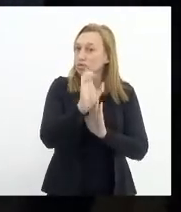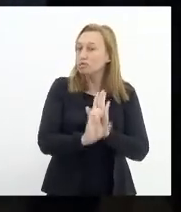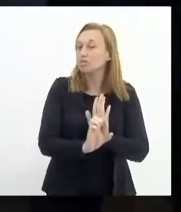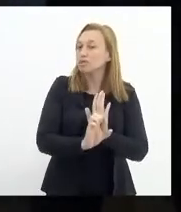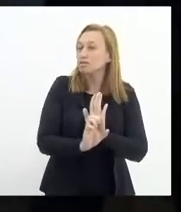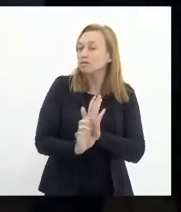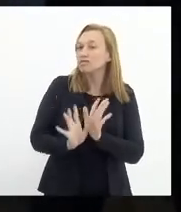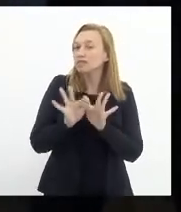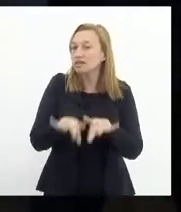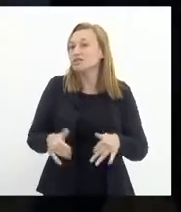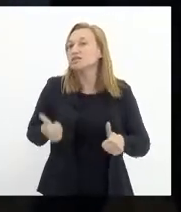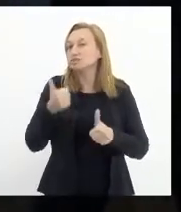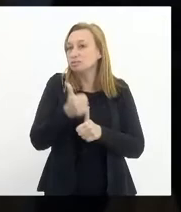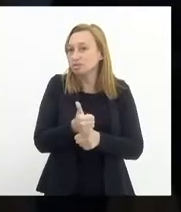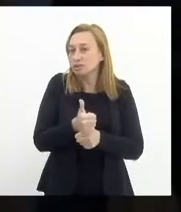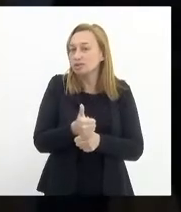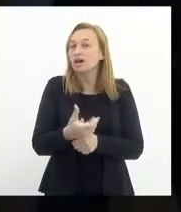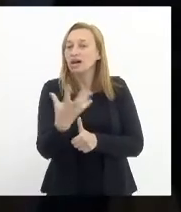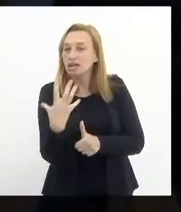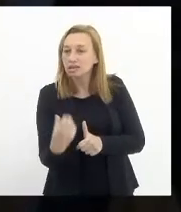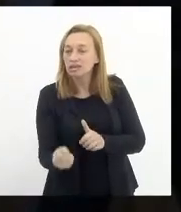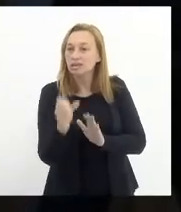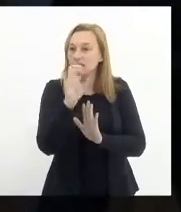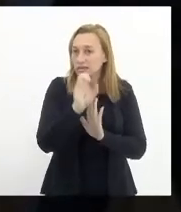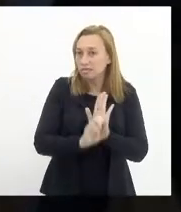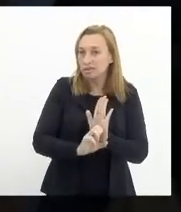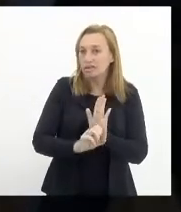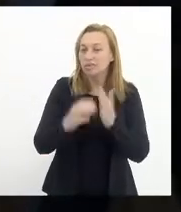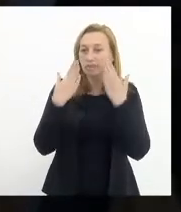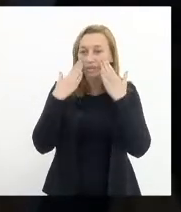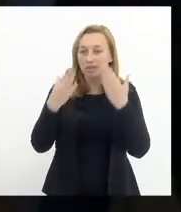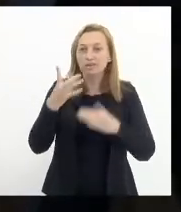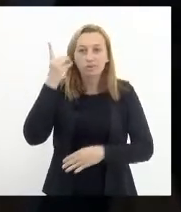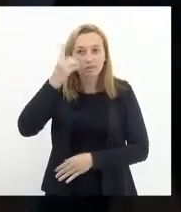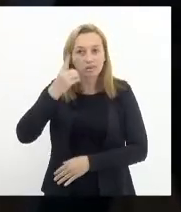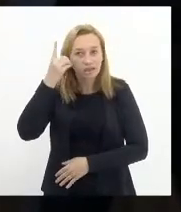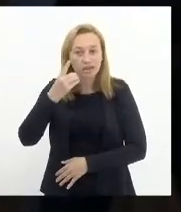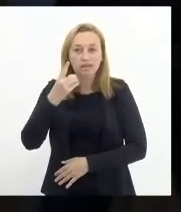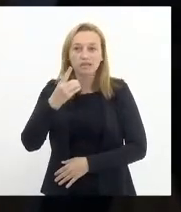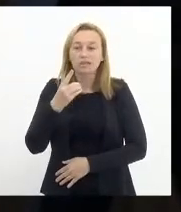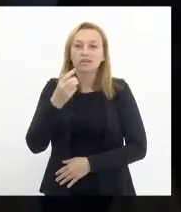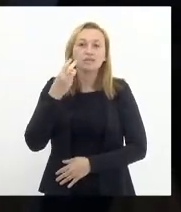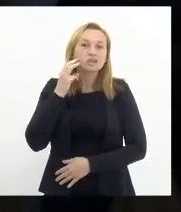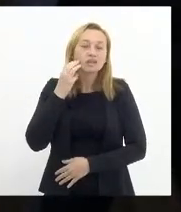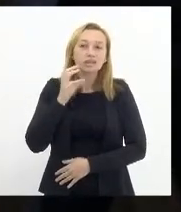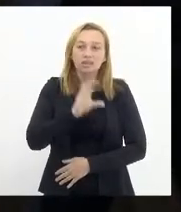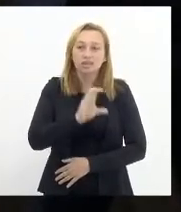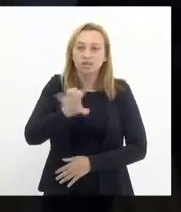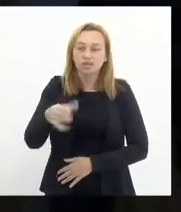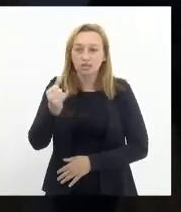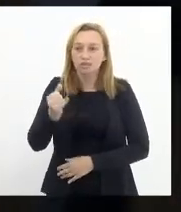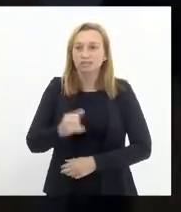concluindo por substitutivo, acolhendo a emenda apresentada pelo deputado Valdé, como emenda da CCJ.